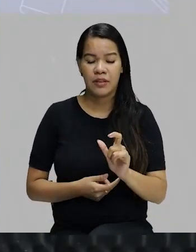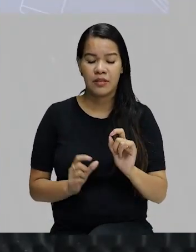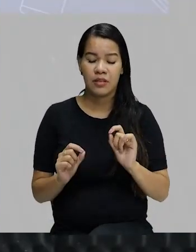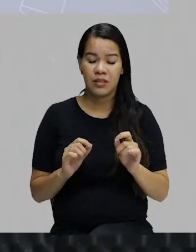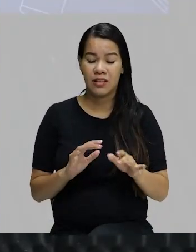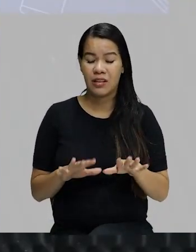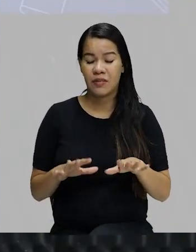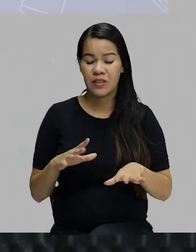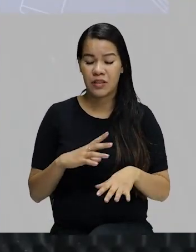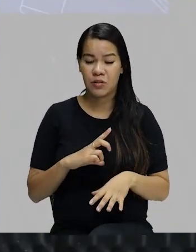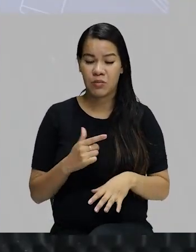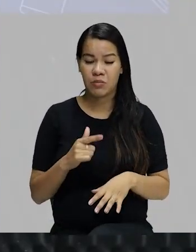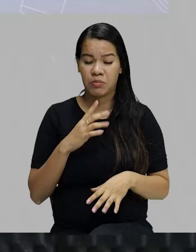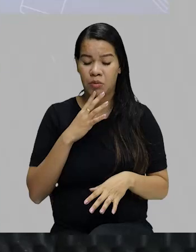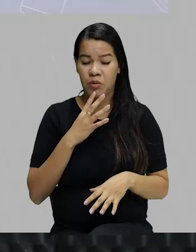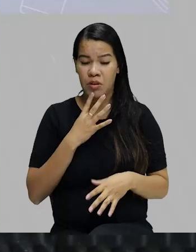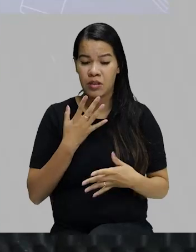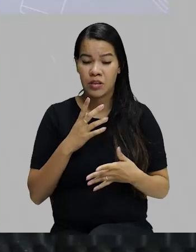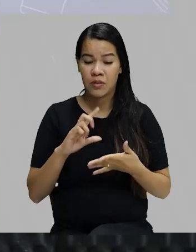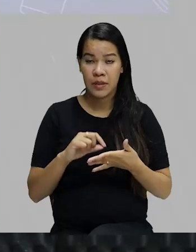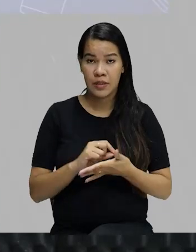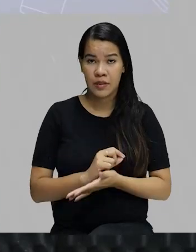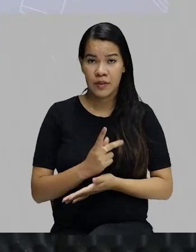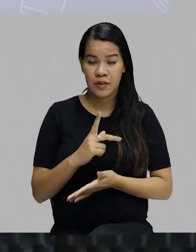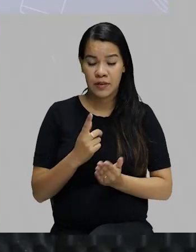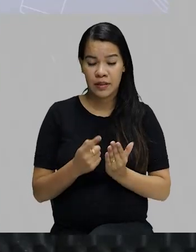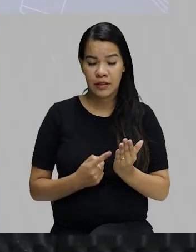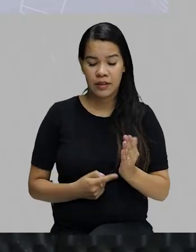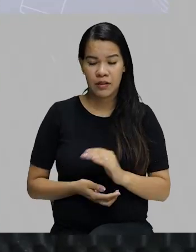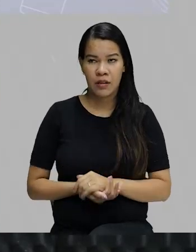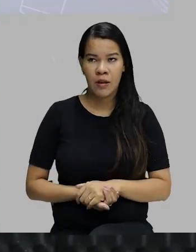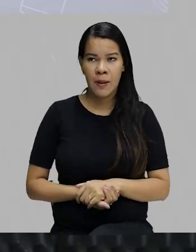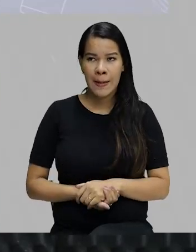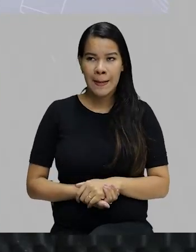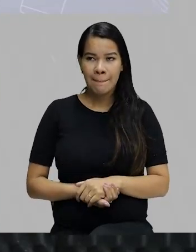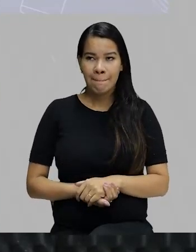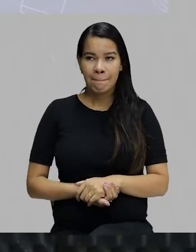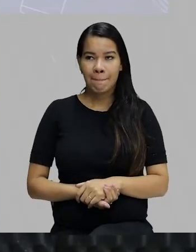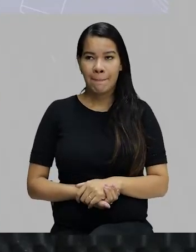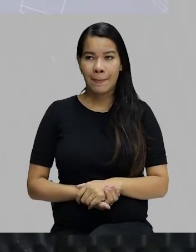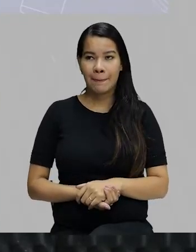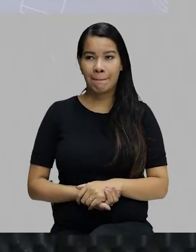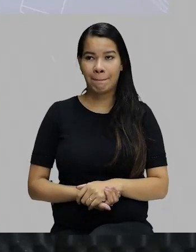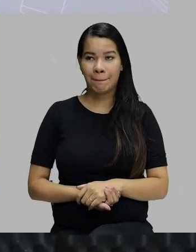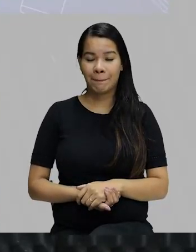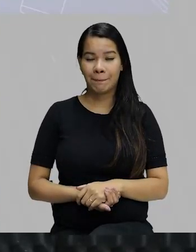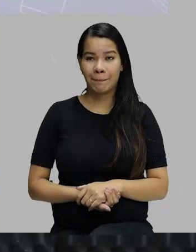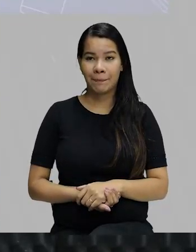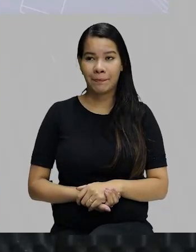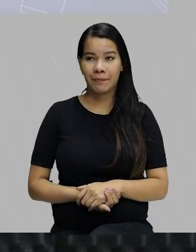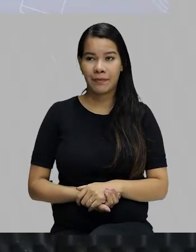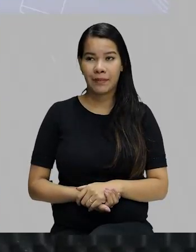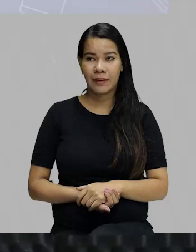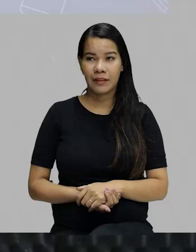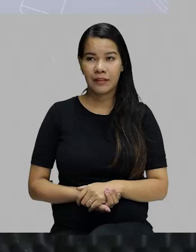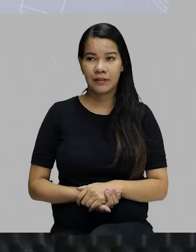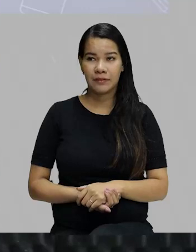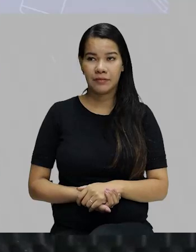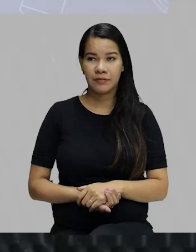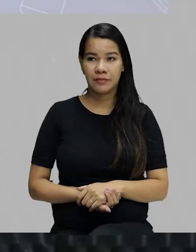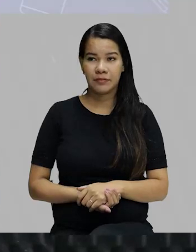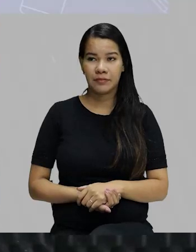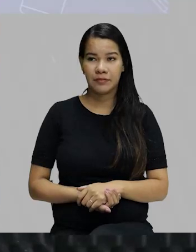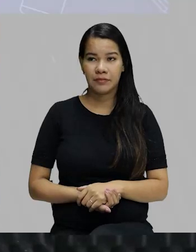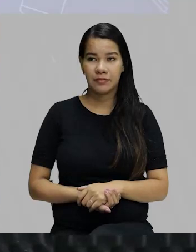não conheçam. Anotem aí no caderno de vocês. É mais um aumento no vocabulário de